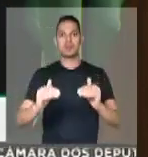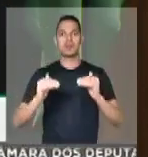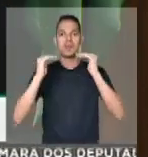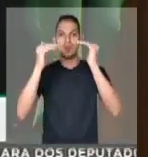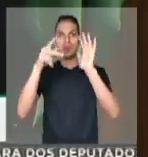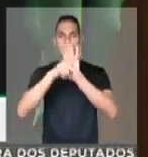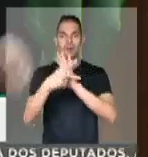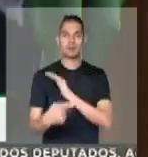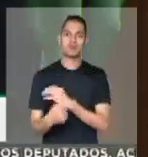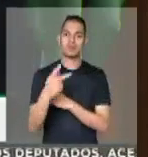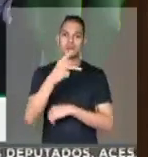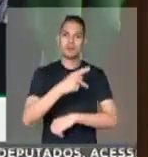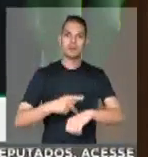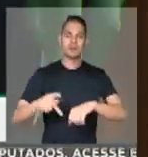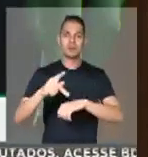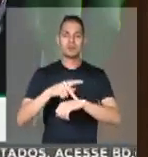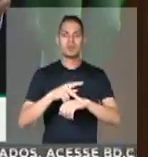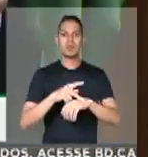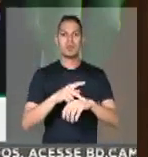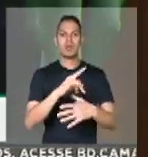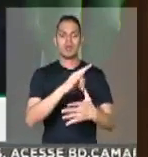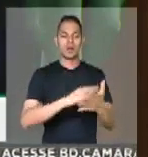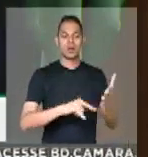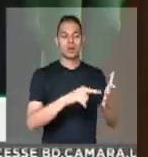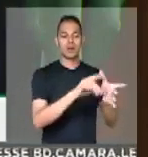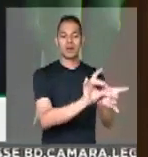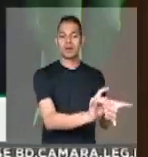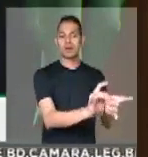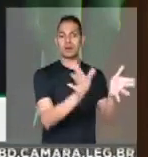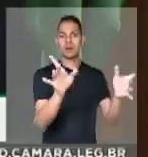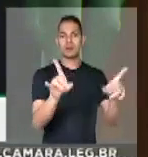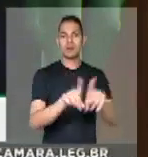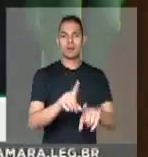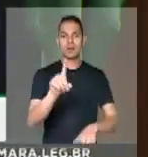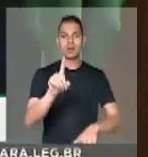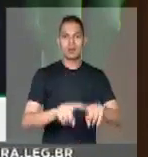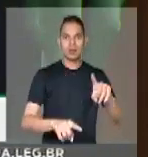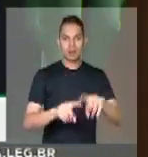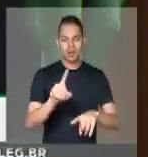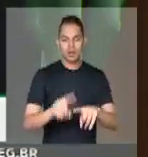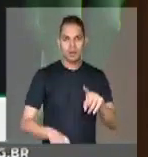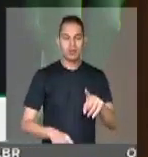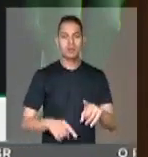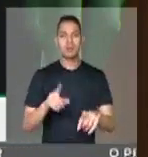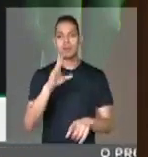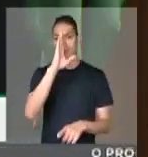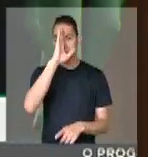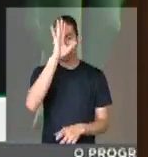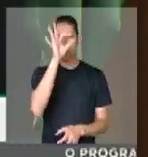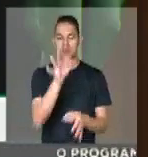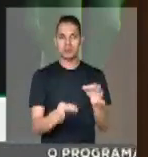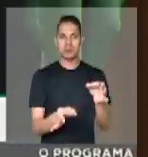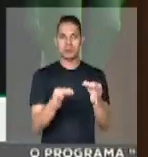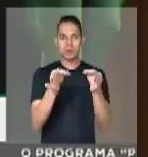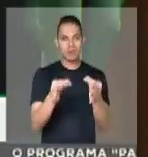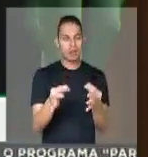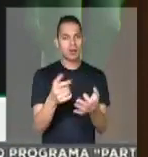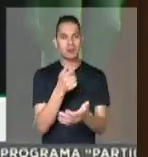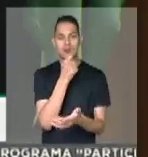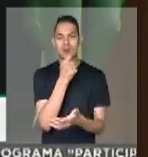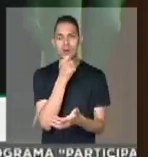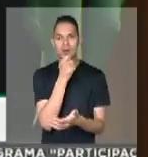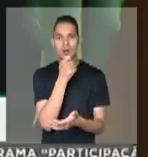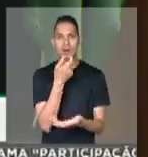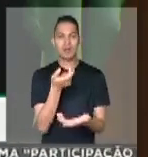desse país, habeas corpus, recursos e principalmente quando não transitou em julgado a sentença que